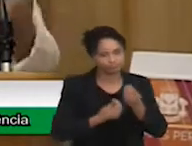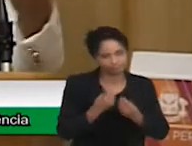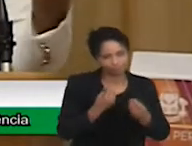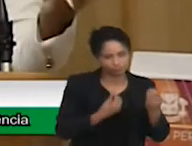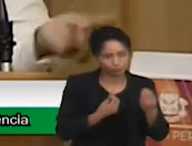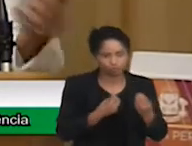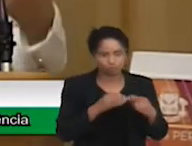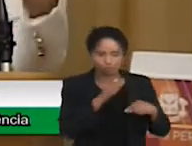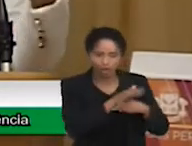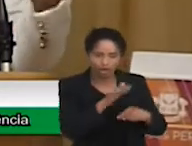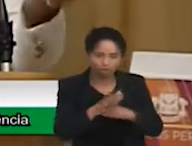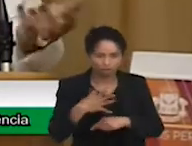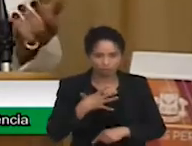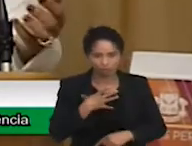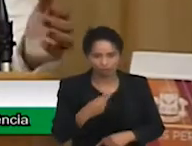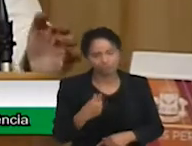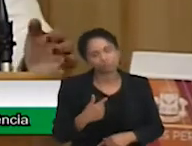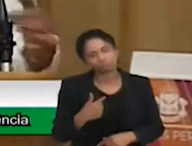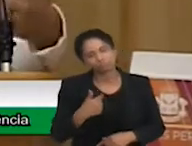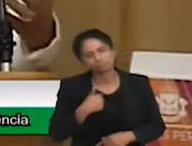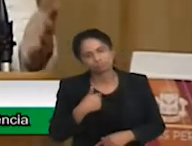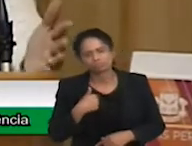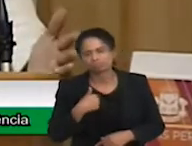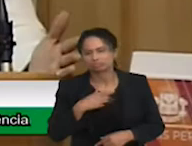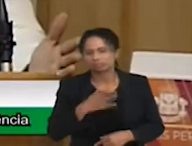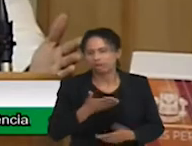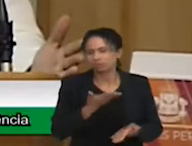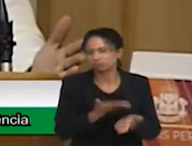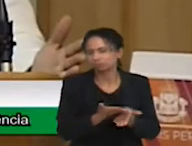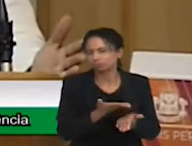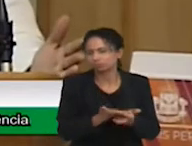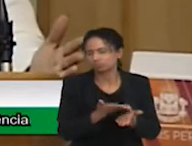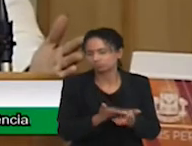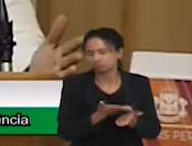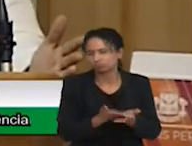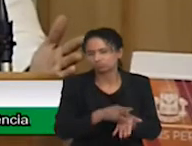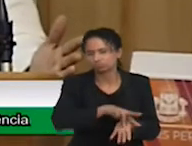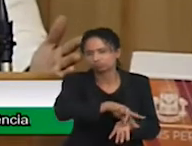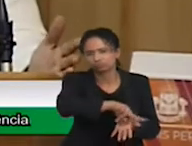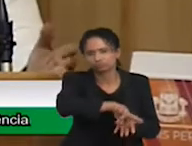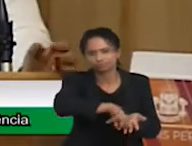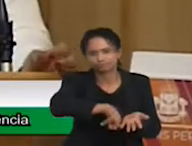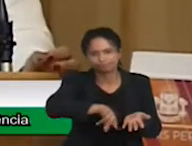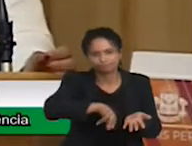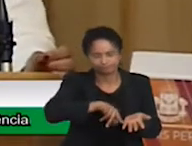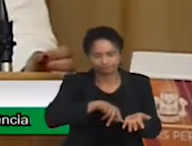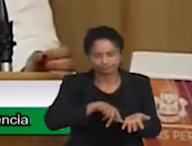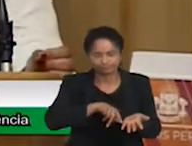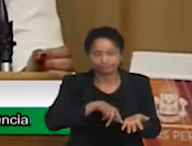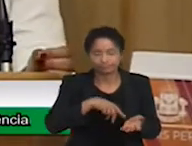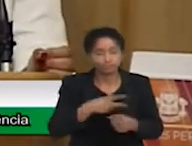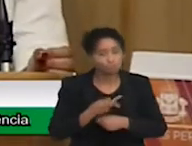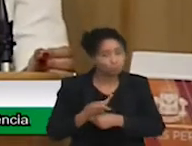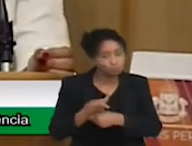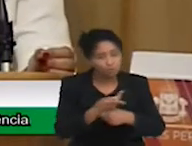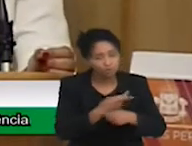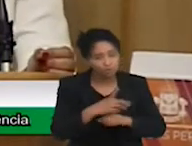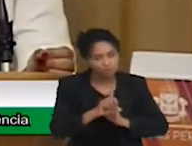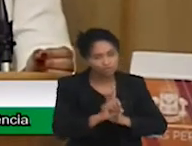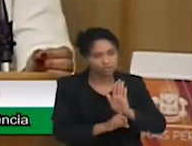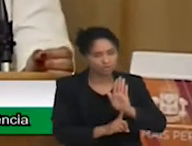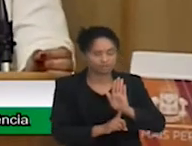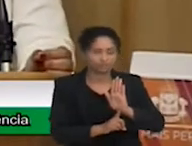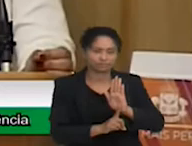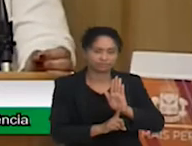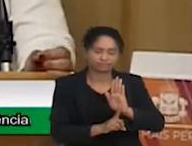aplicada a educação, fiz o mestrado política pública, a gente vai atrás dos nossos direitos, Sidmar? E a gente se torna aí,